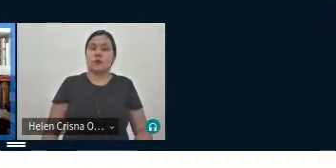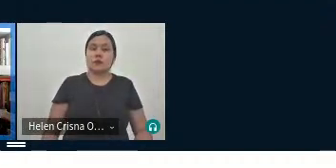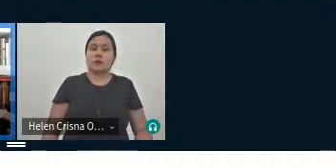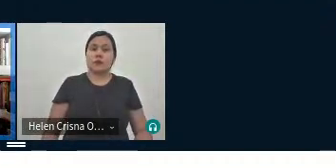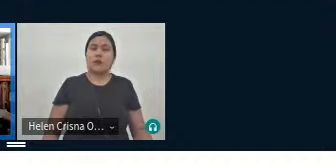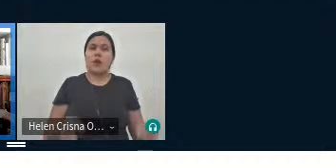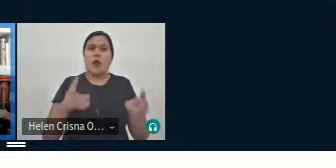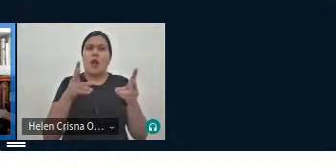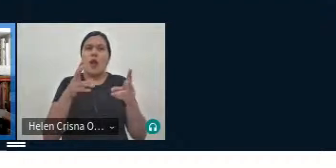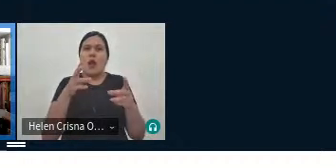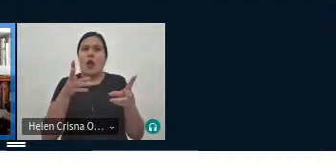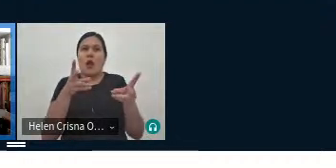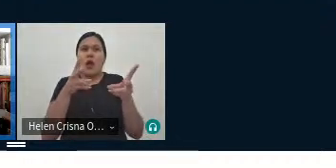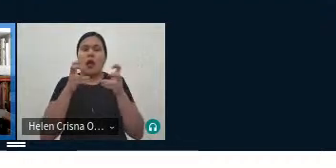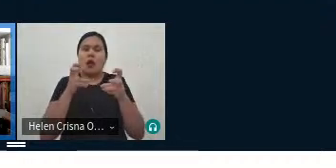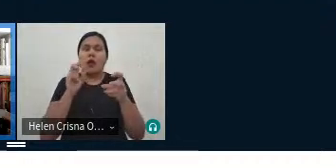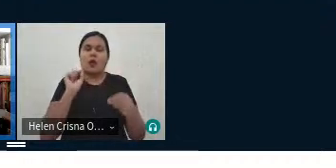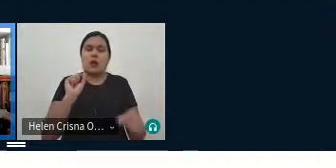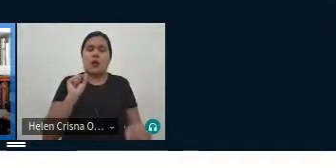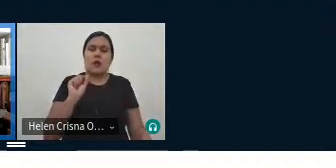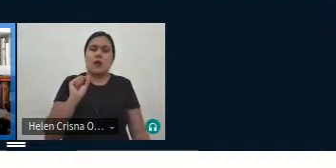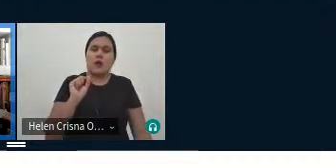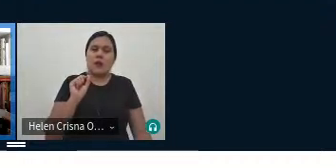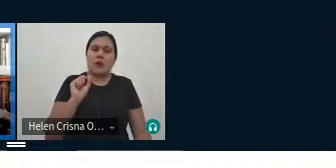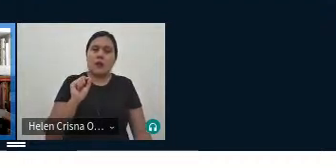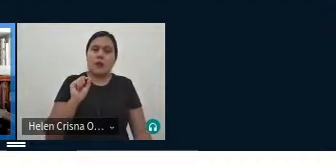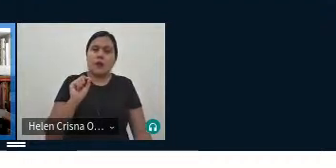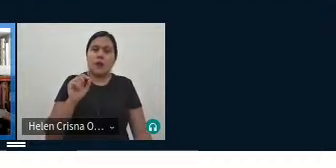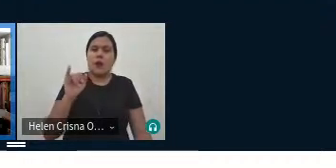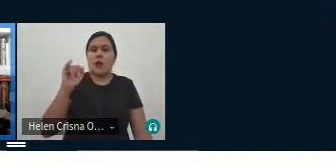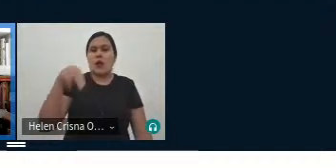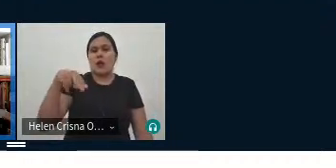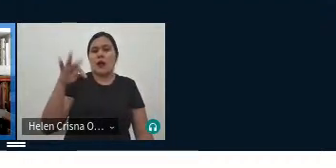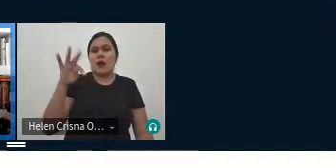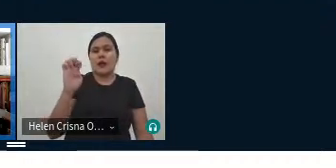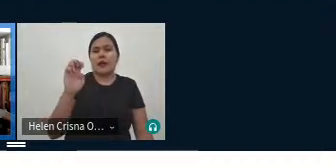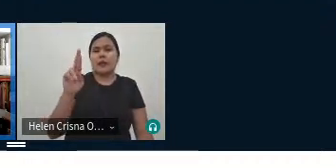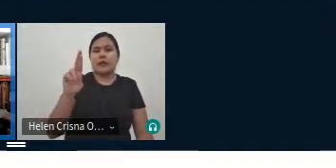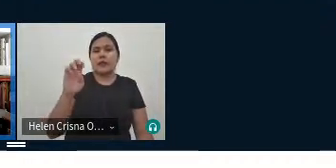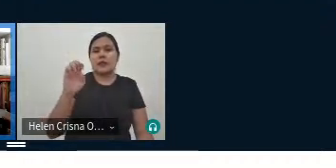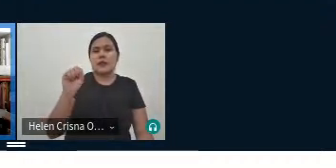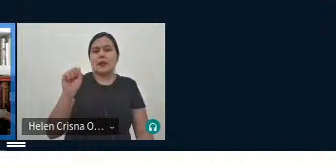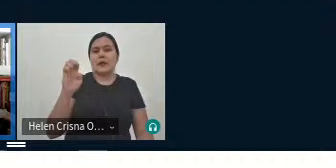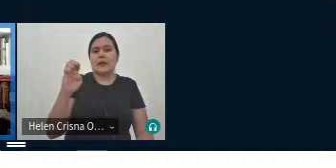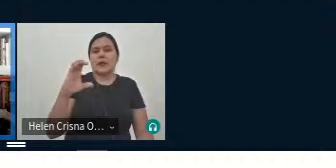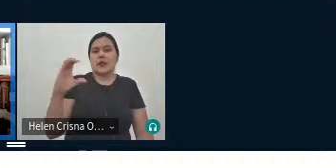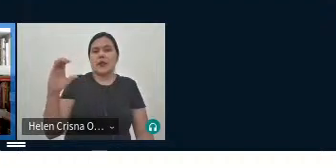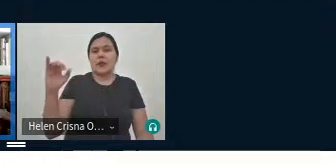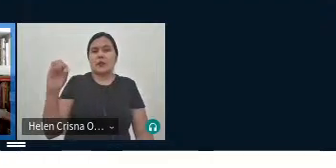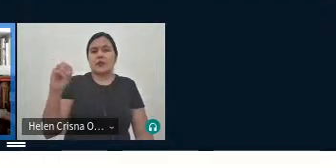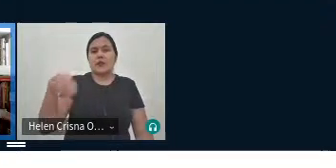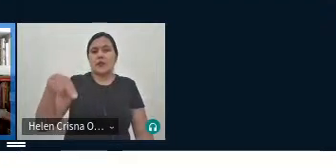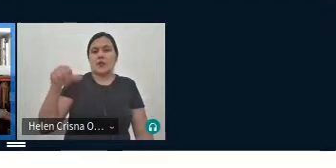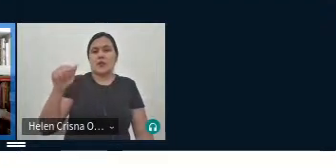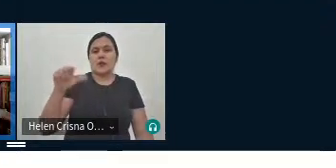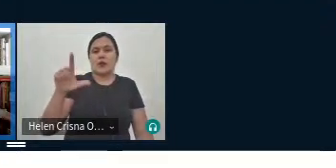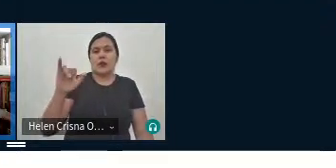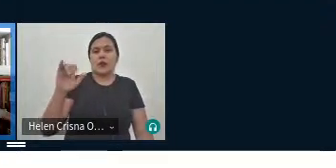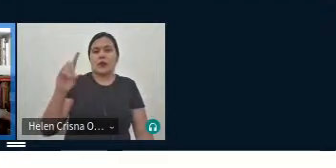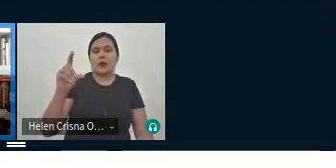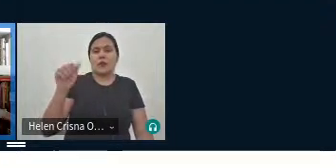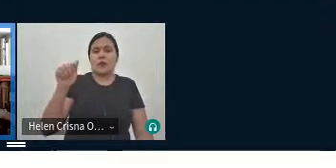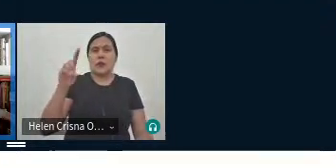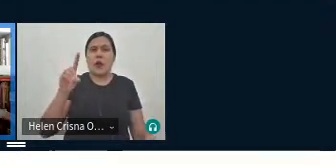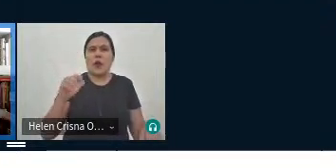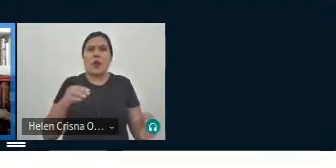observa-se né que a que essa interseccionalidade essas sobreposições de problemas atingem todas as mulheres